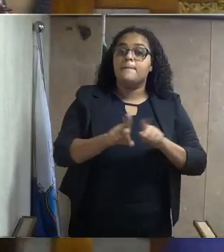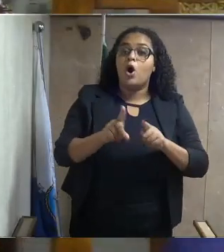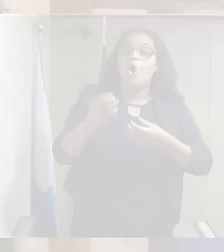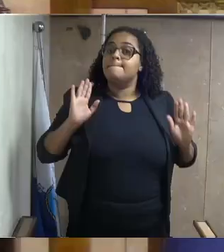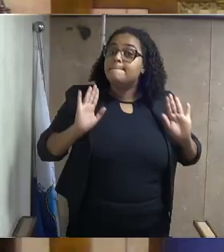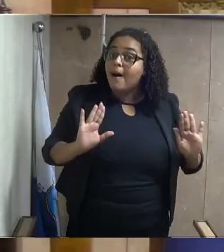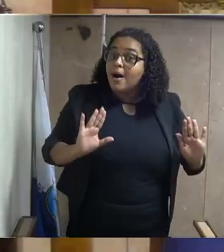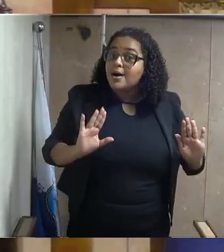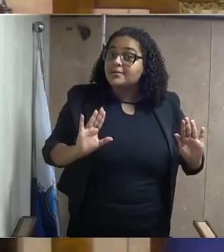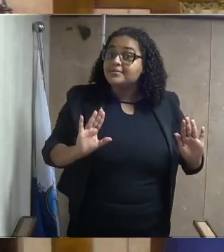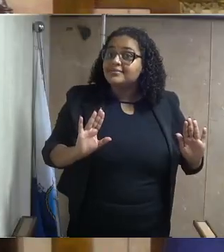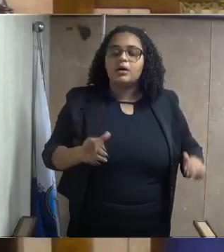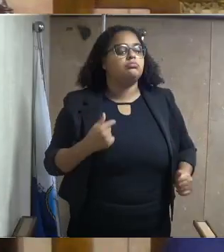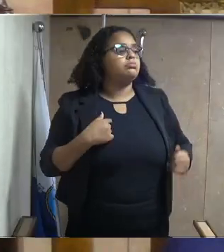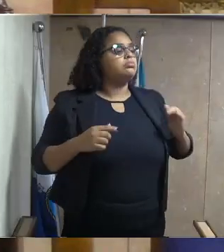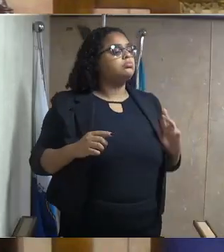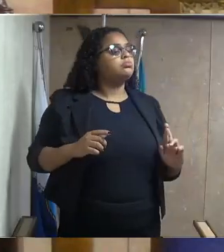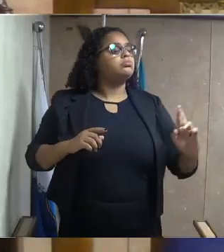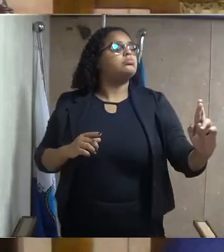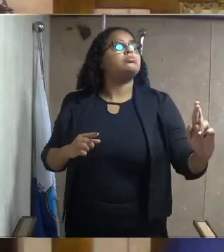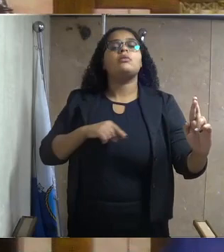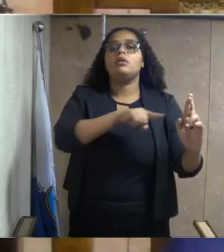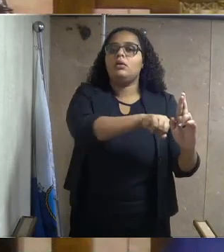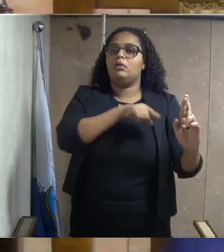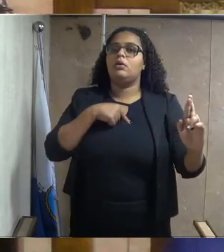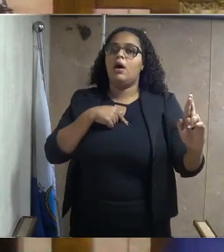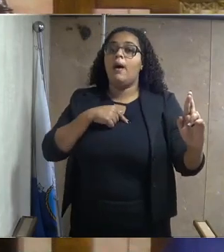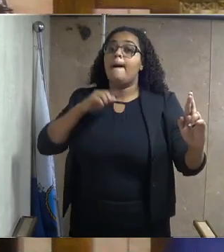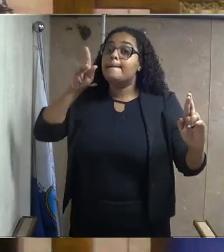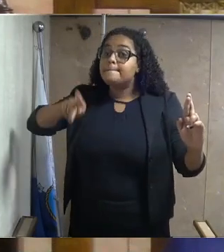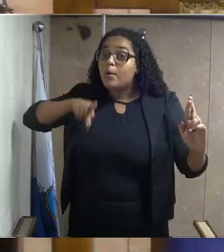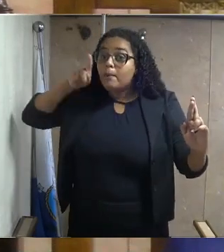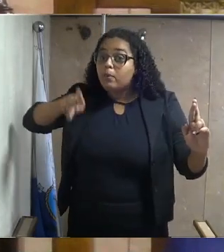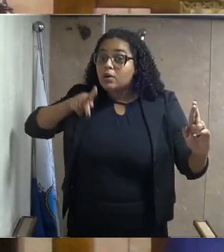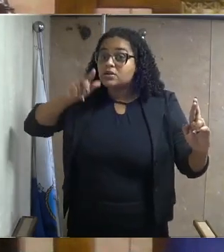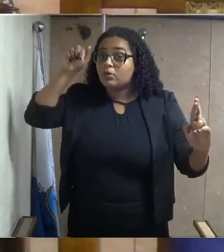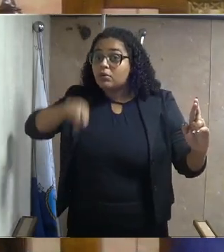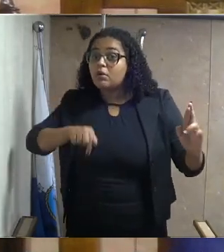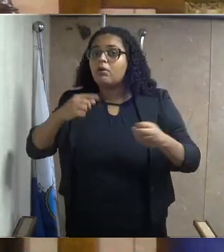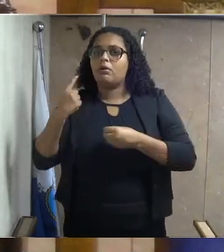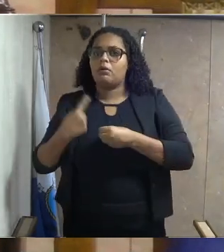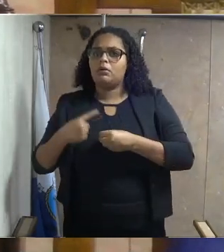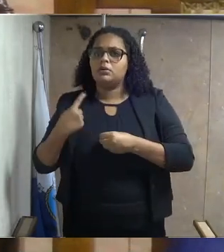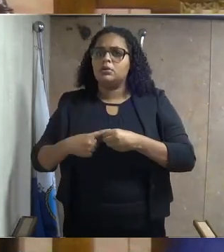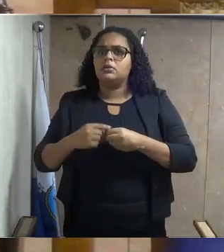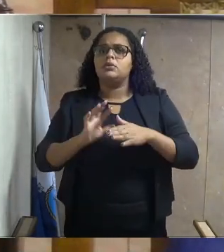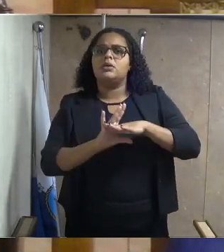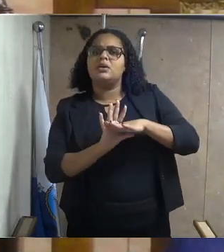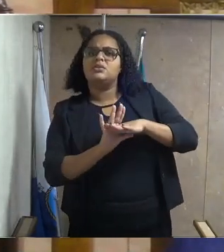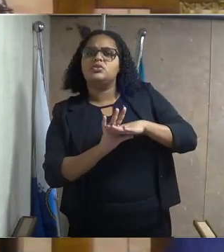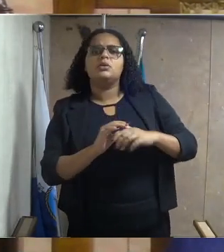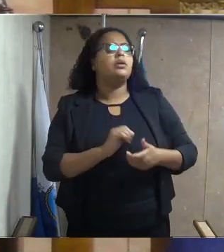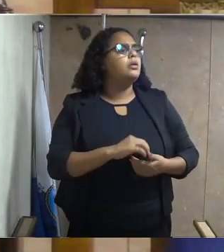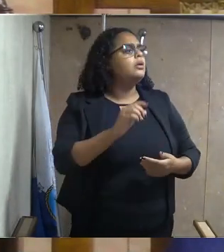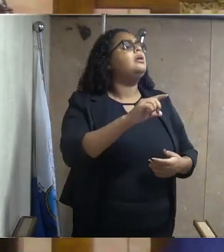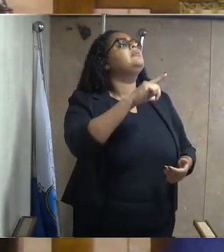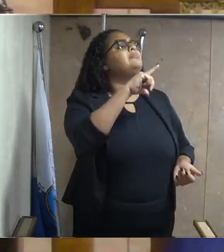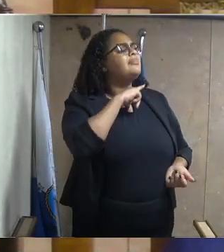de representar a população de Duque de Caxias, que tem